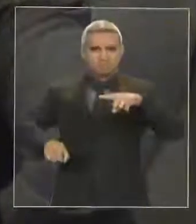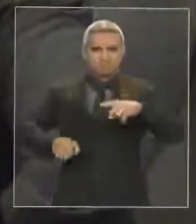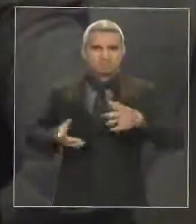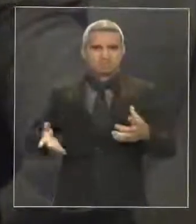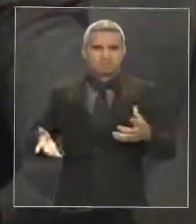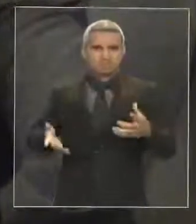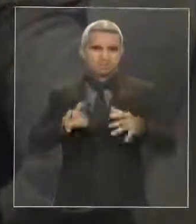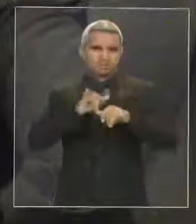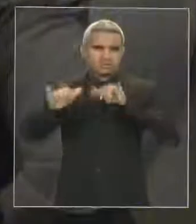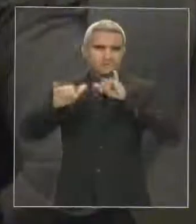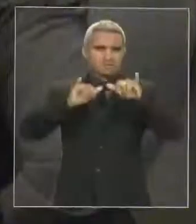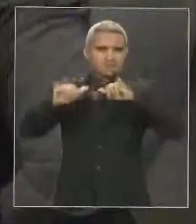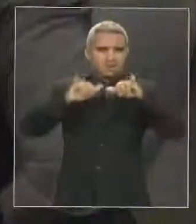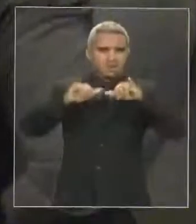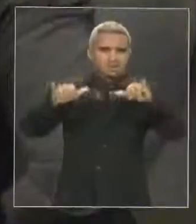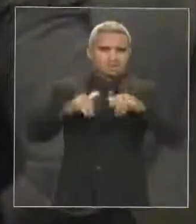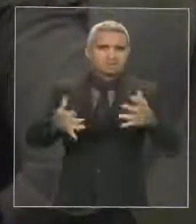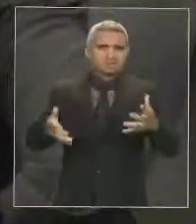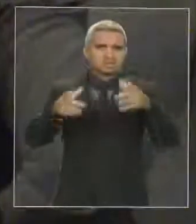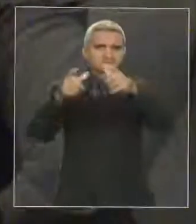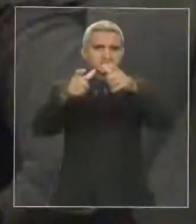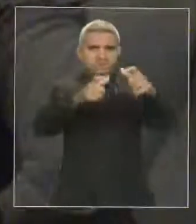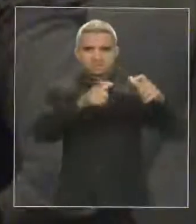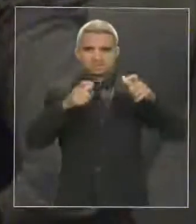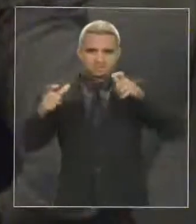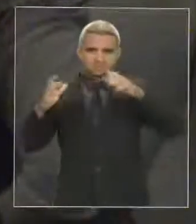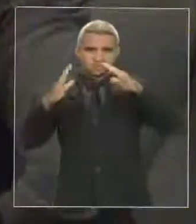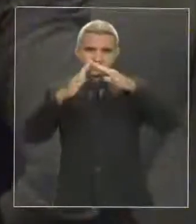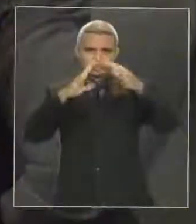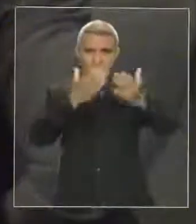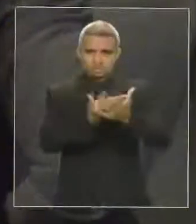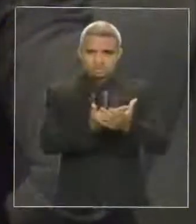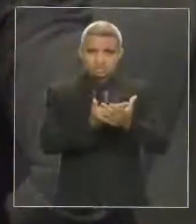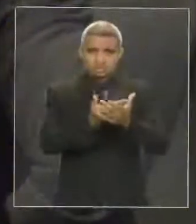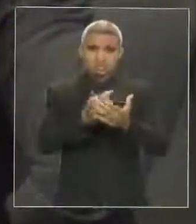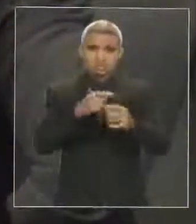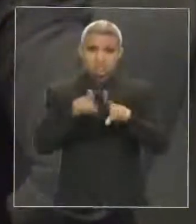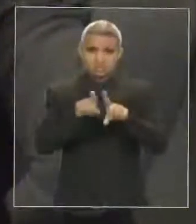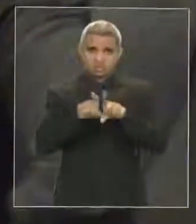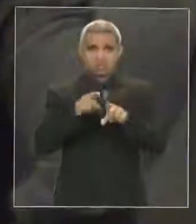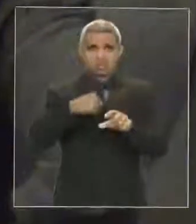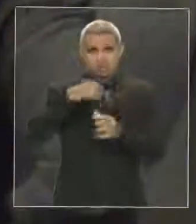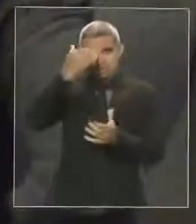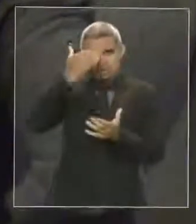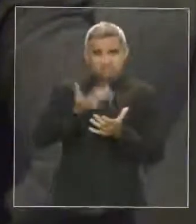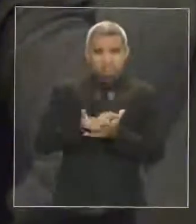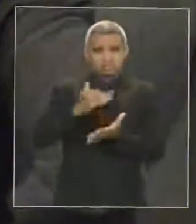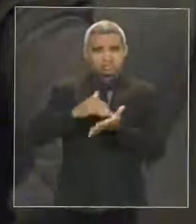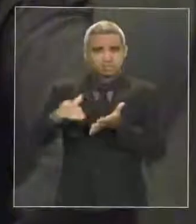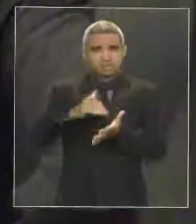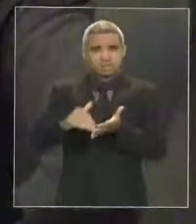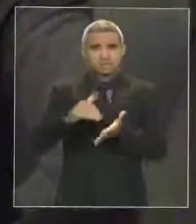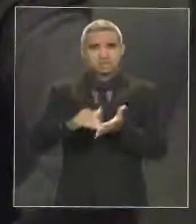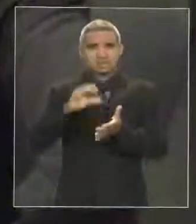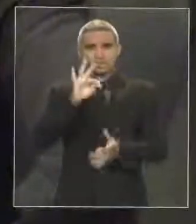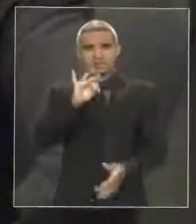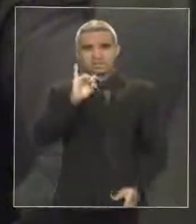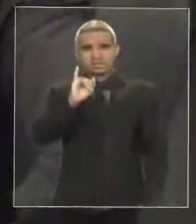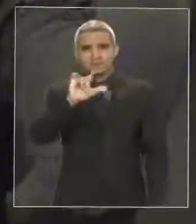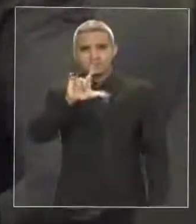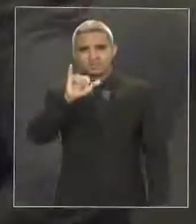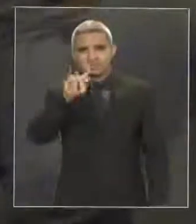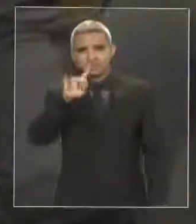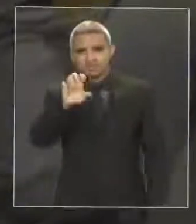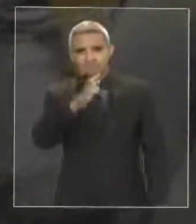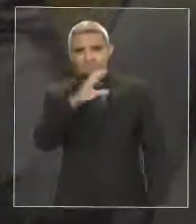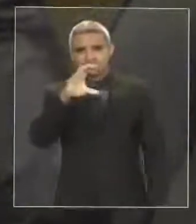de informações de endereço de escola. E digo mais, acredito que o secretário Filipe Camarão não se negará. Se V. Exª, eu acompanho V.